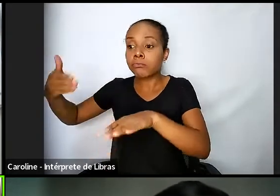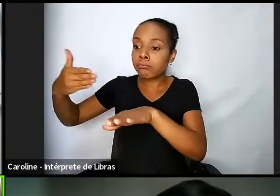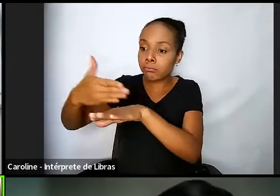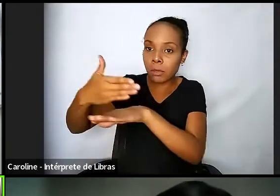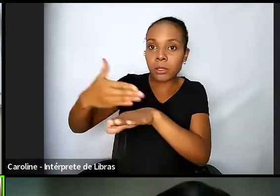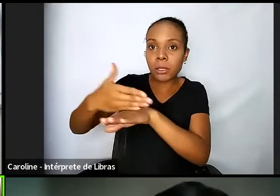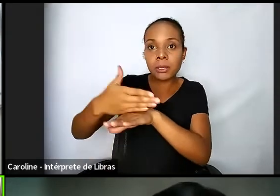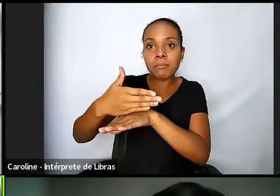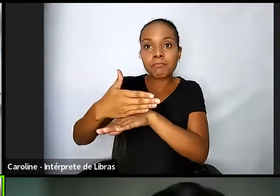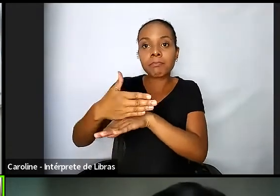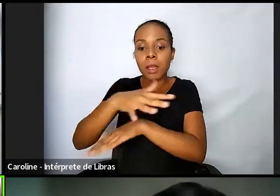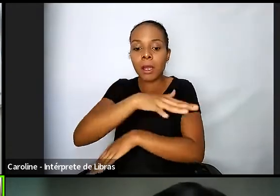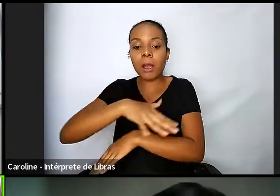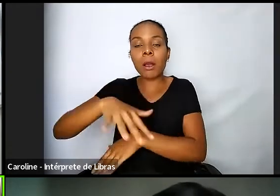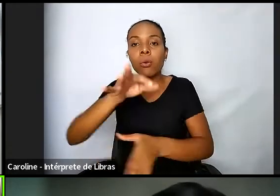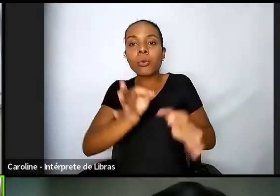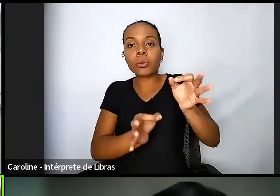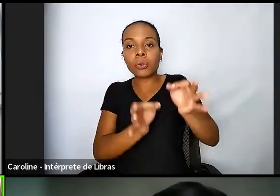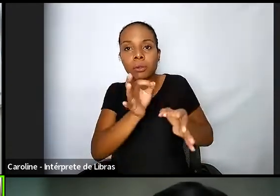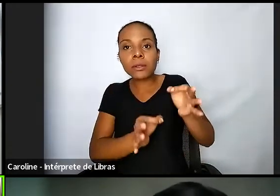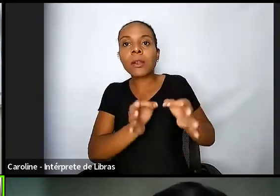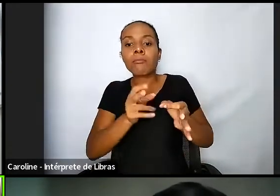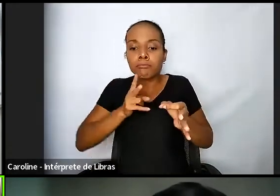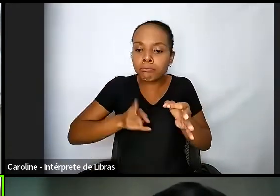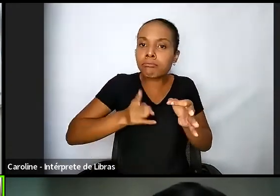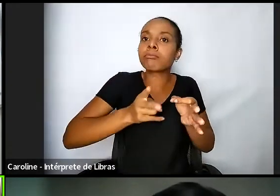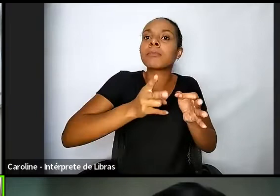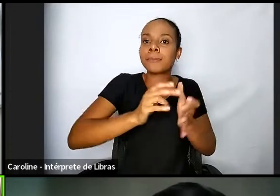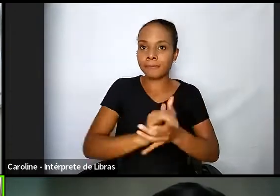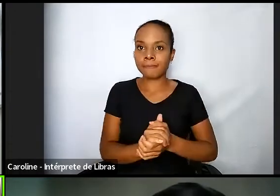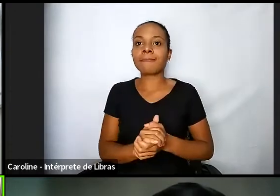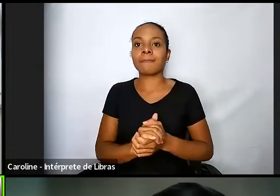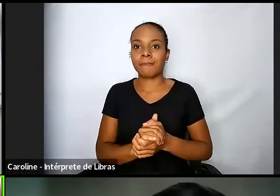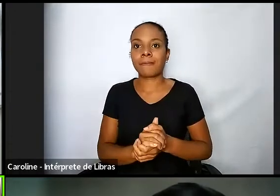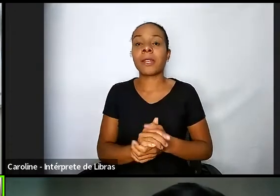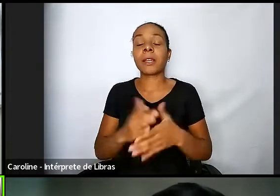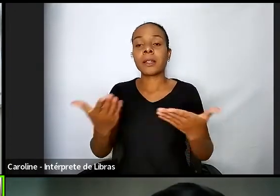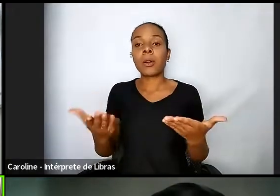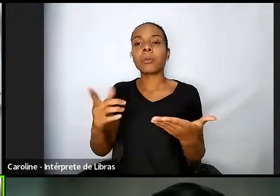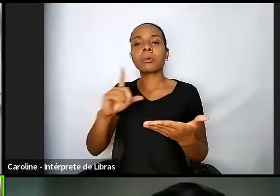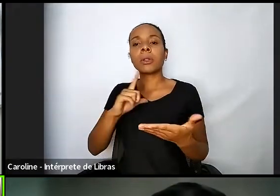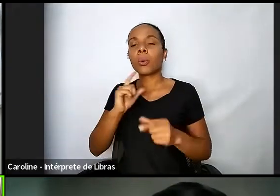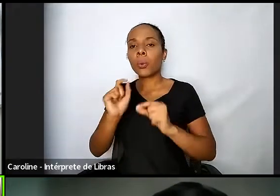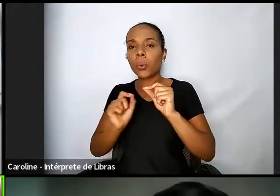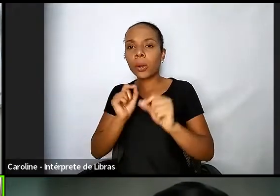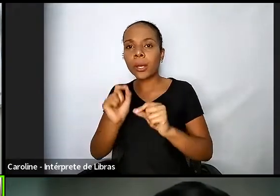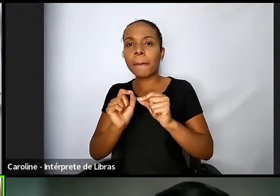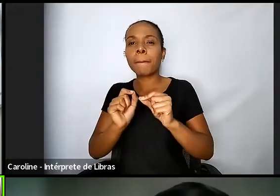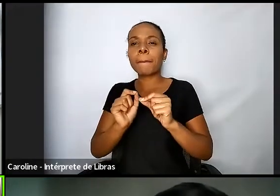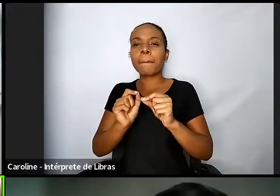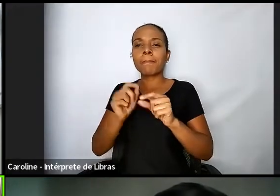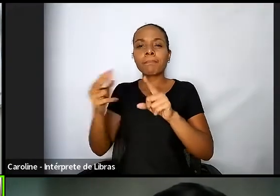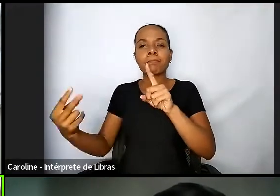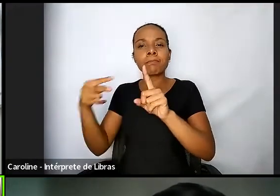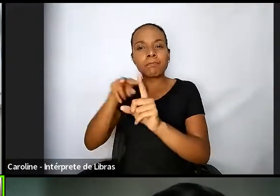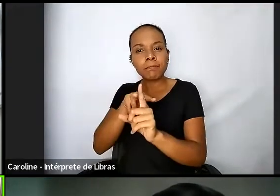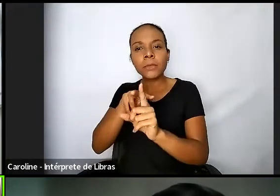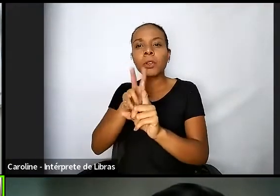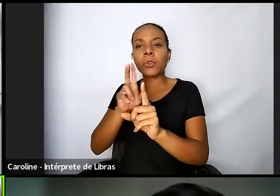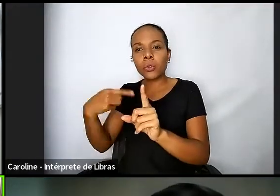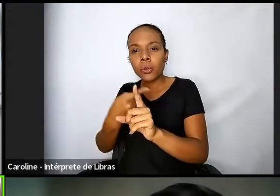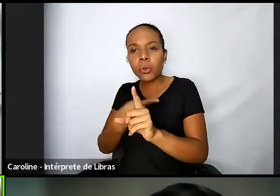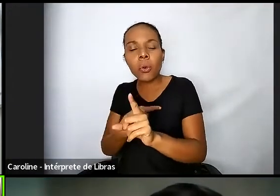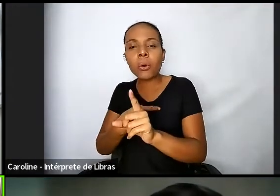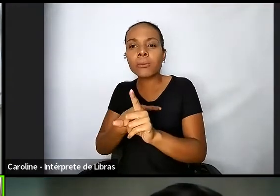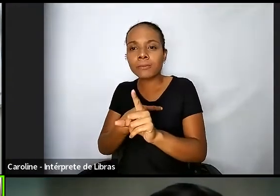visão que eu tenho de que é fundamental que nós tenhamos governança